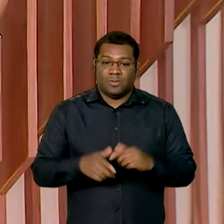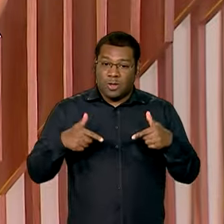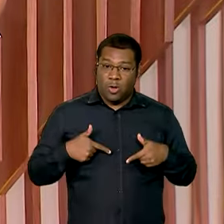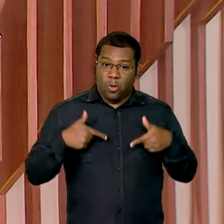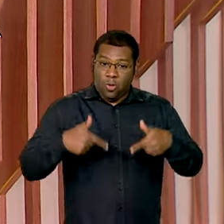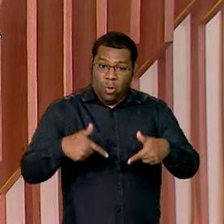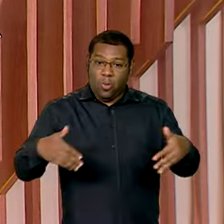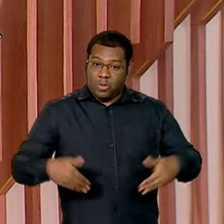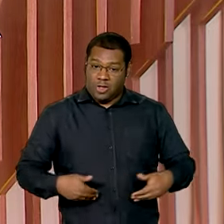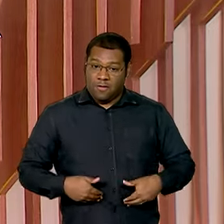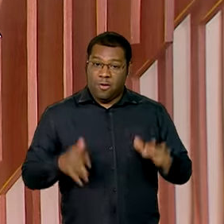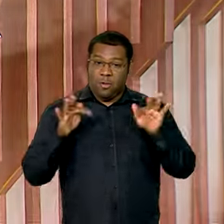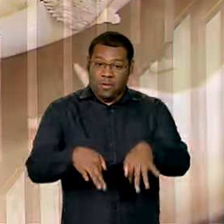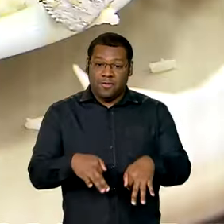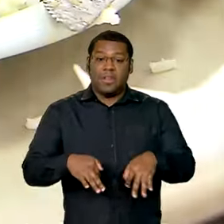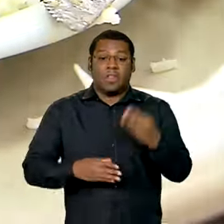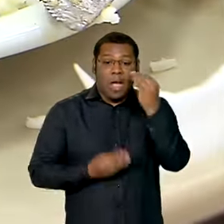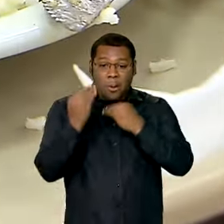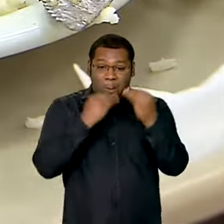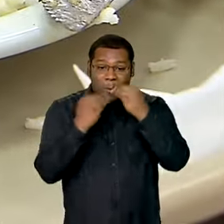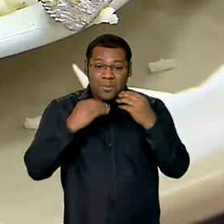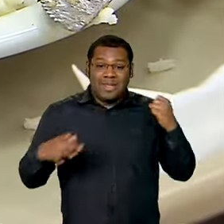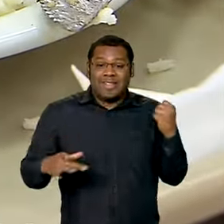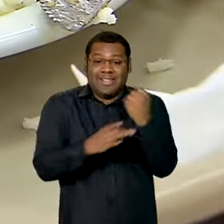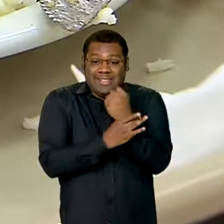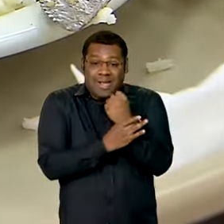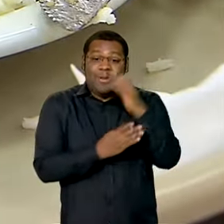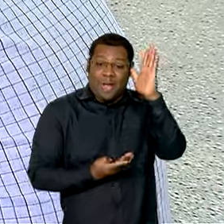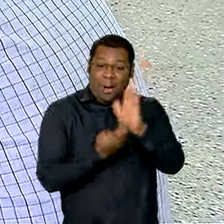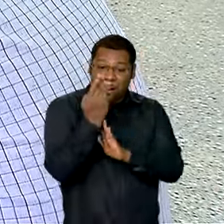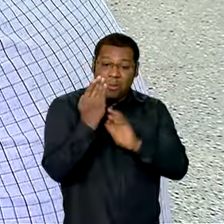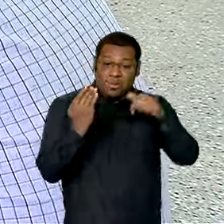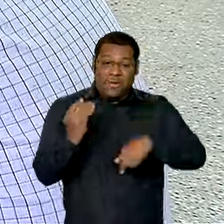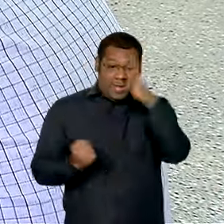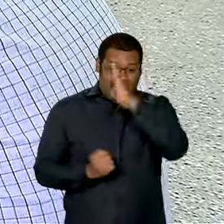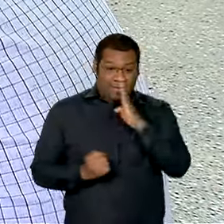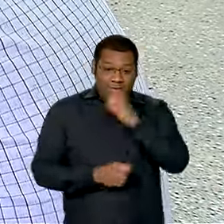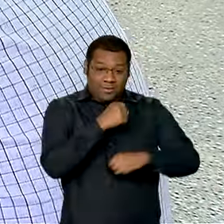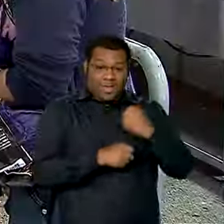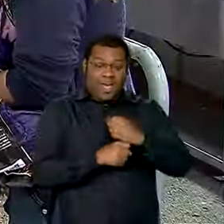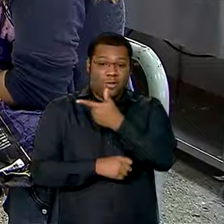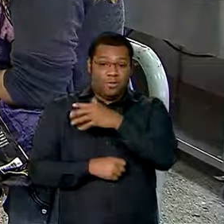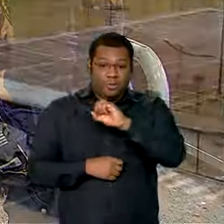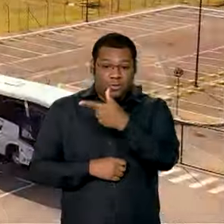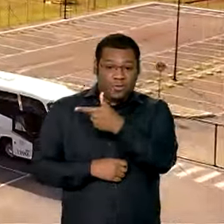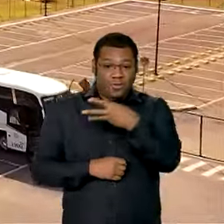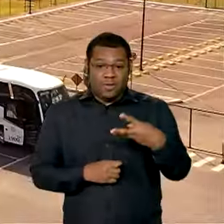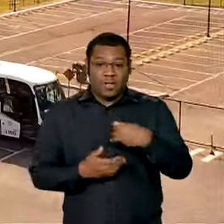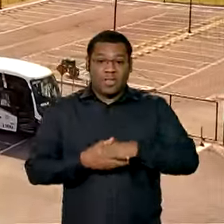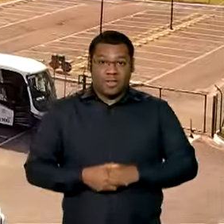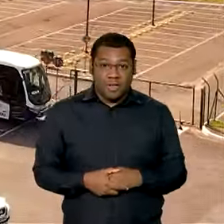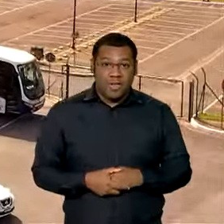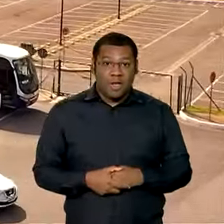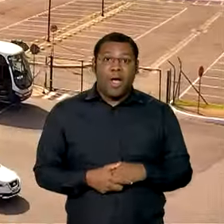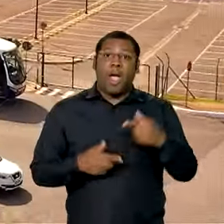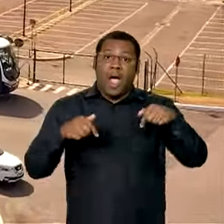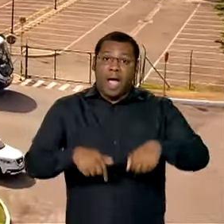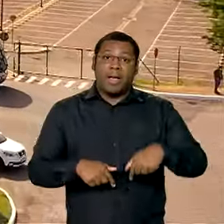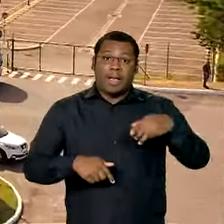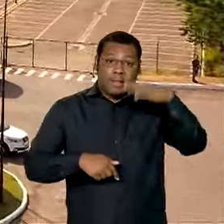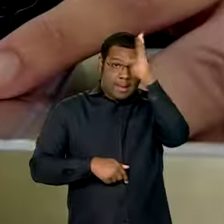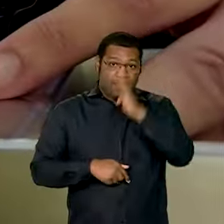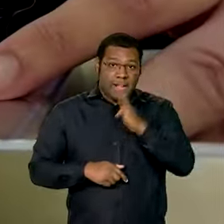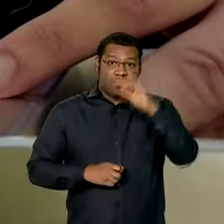Combate a fome, segurança alimentar volta a crescer no Brasil em 2023. Retomada da produção de